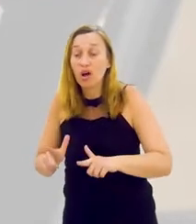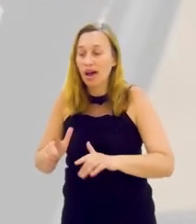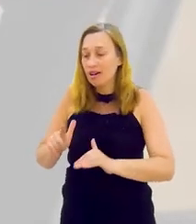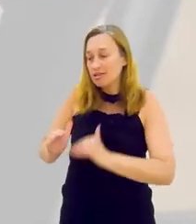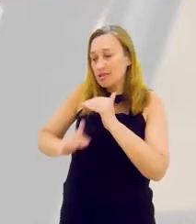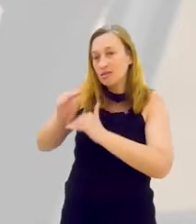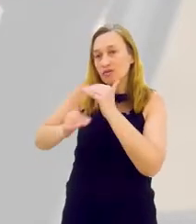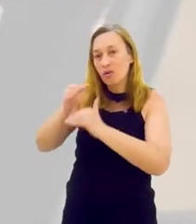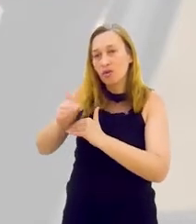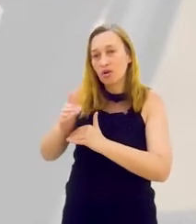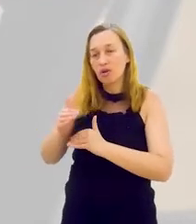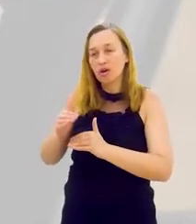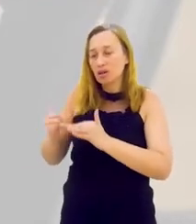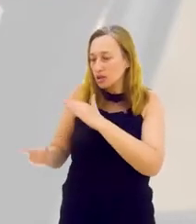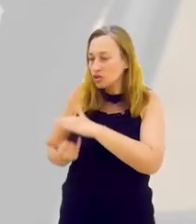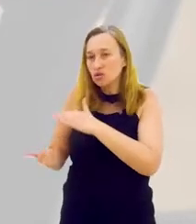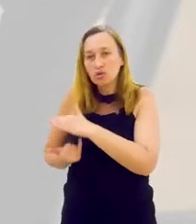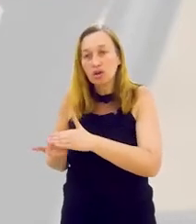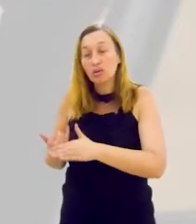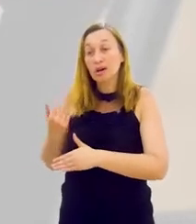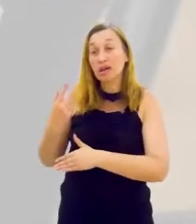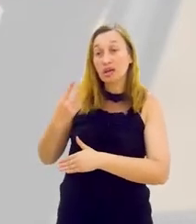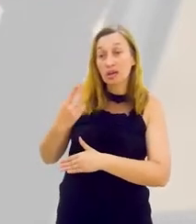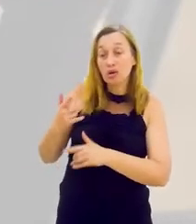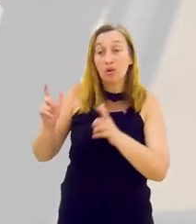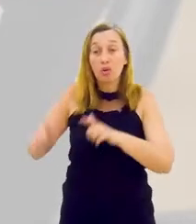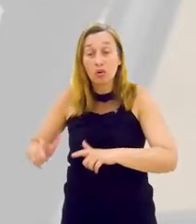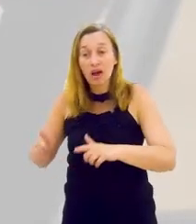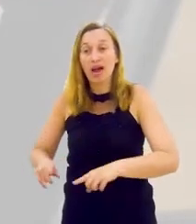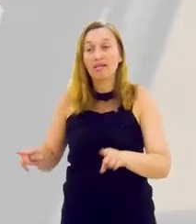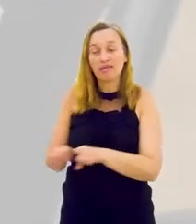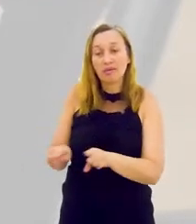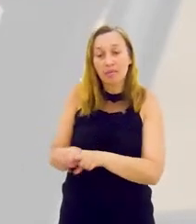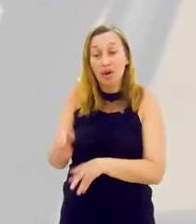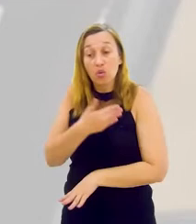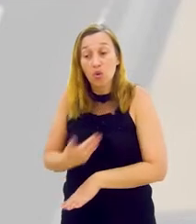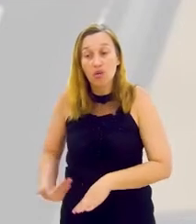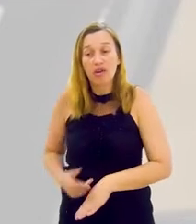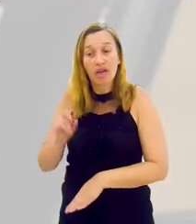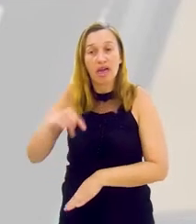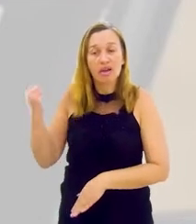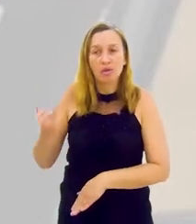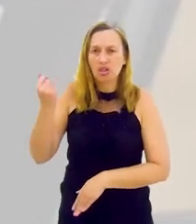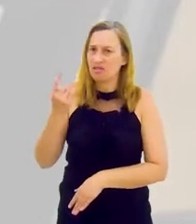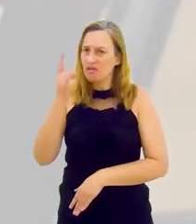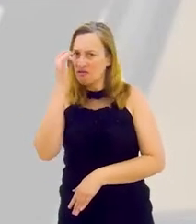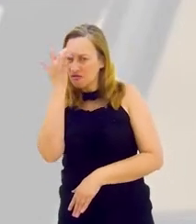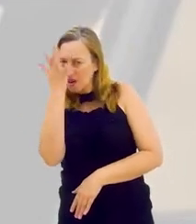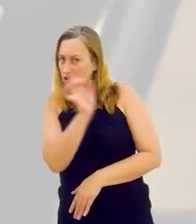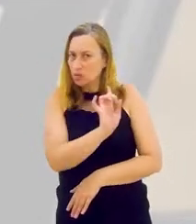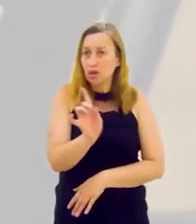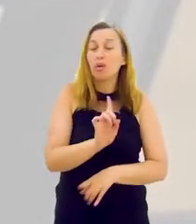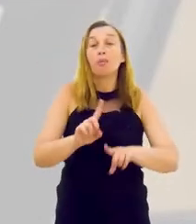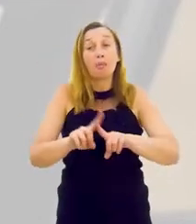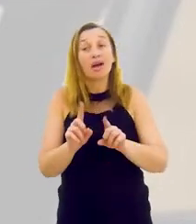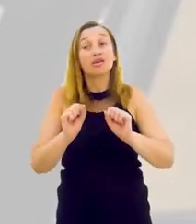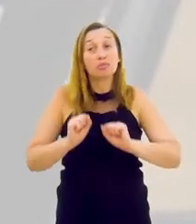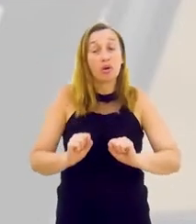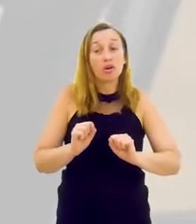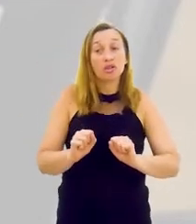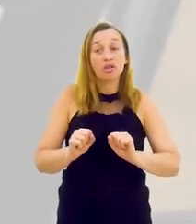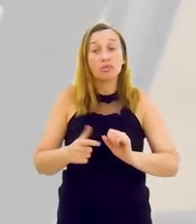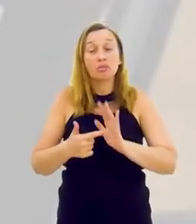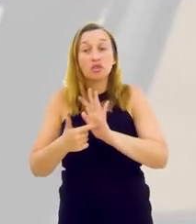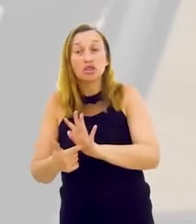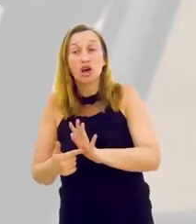região crescer, além da sua instituição, além da sua empresa, além do governo. Isso é importante. Não é fácil, tá? E a gente